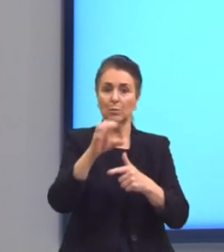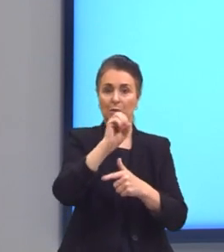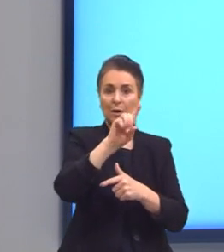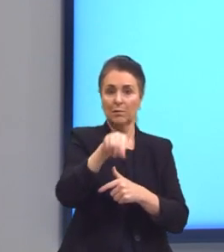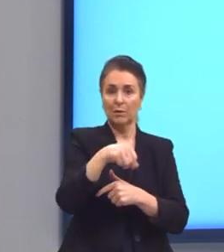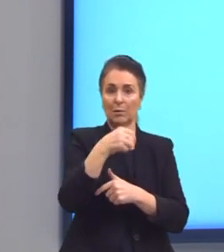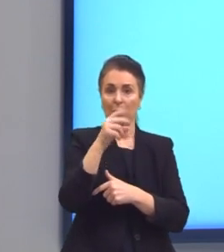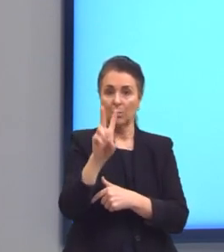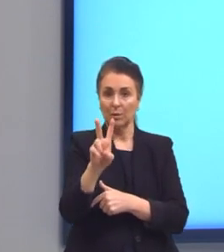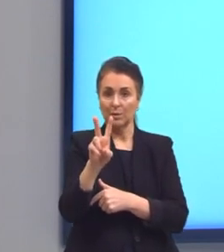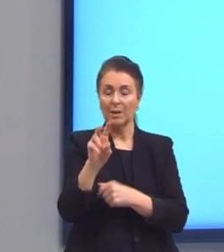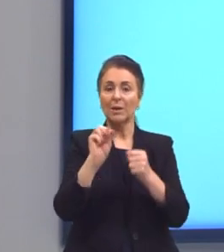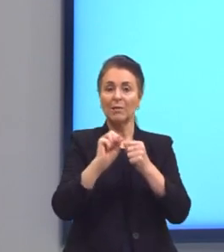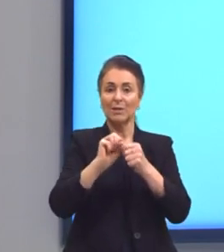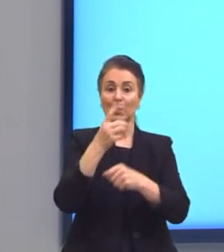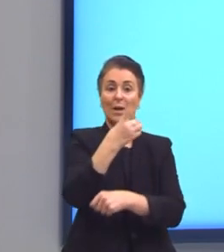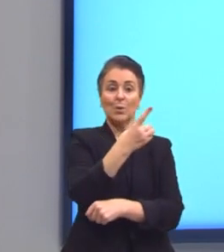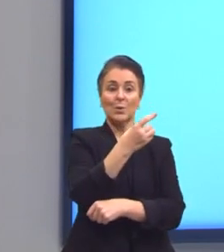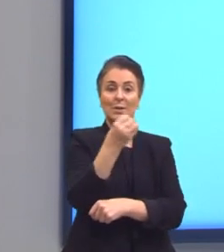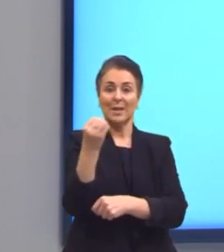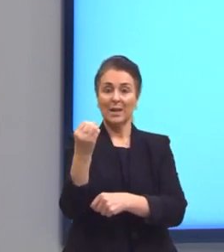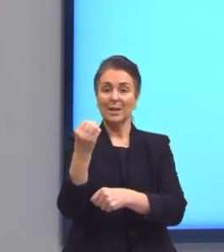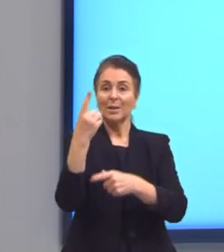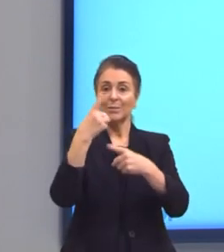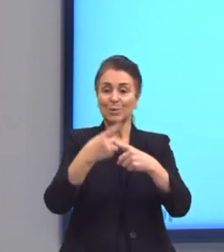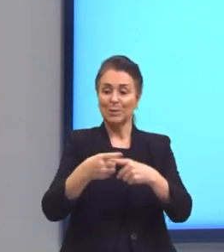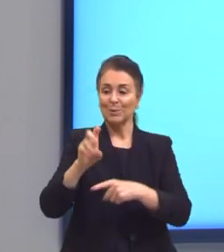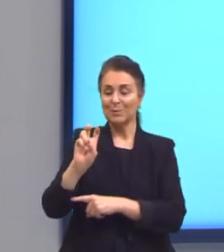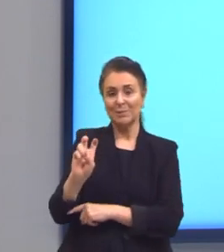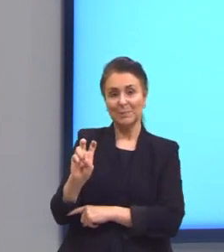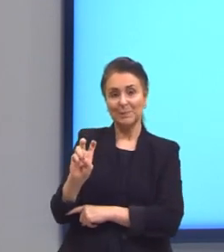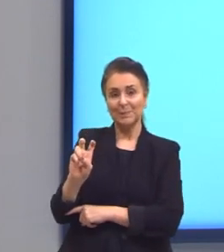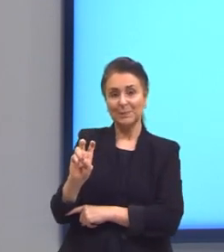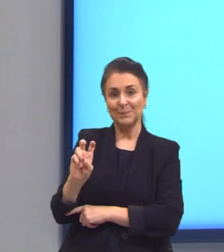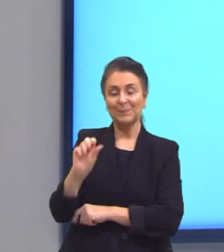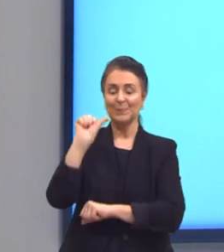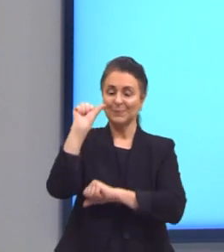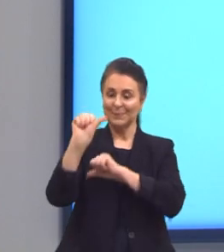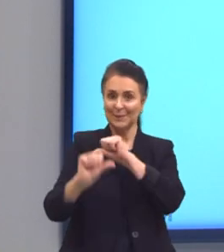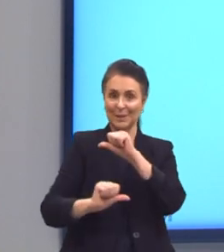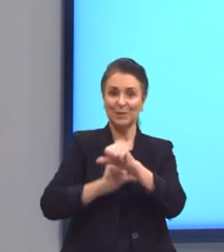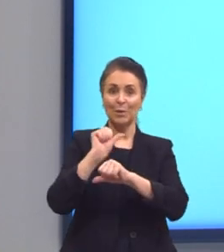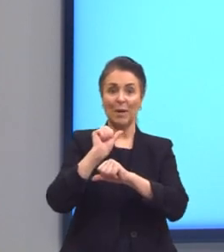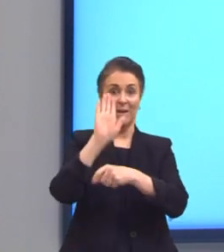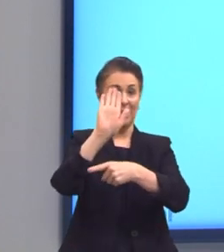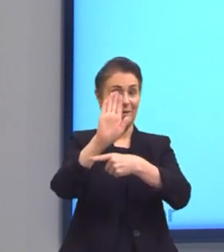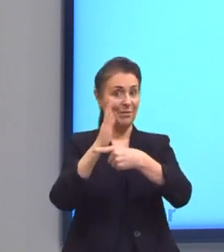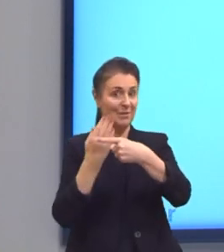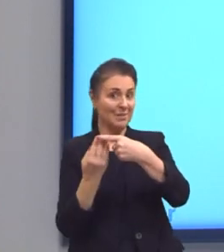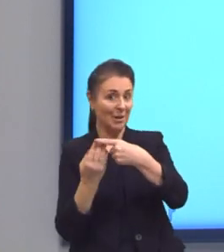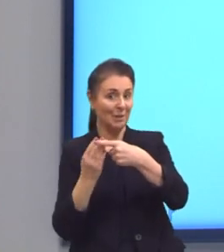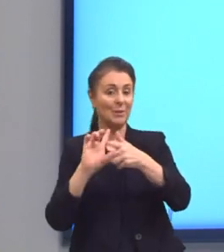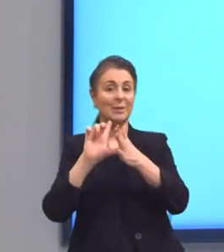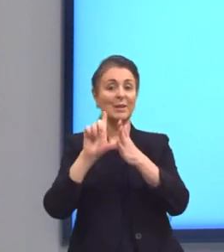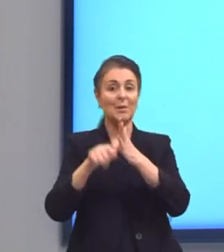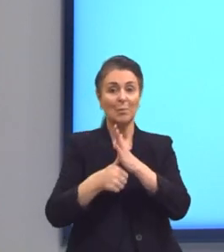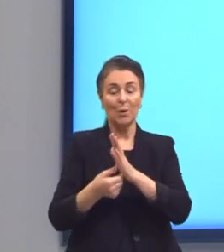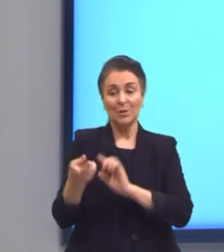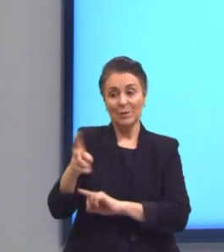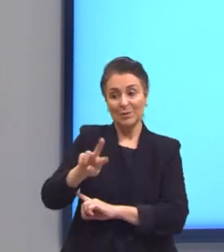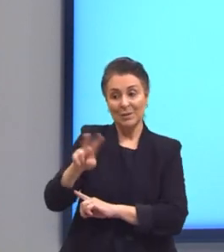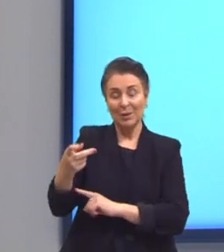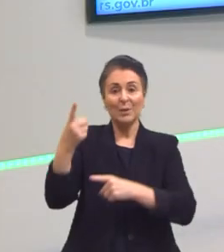eu simplesmente vou pegar o 100 e multiplicar por 5, tá? Transformei em fração, depois inverti e